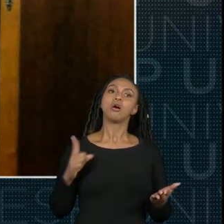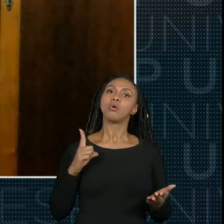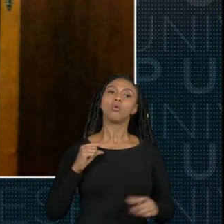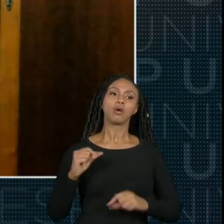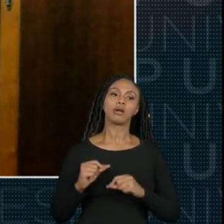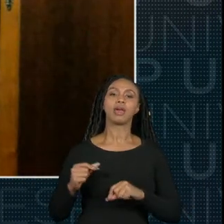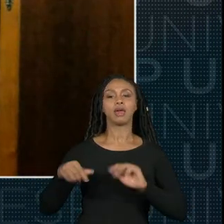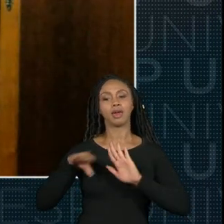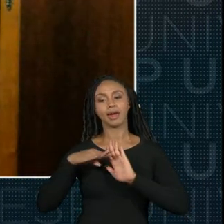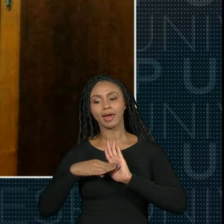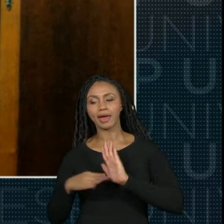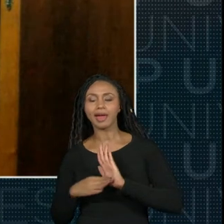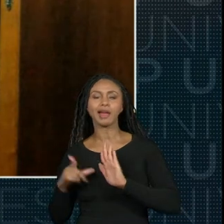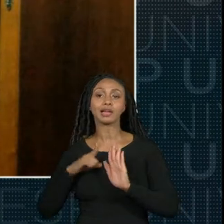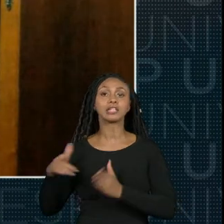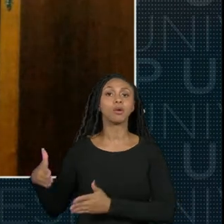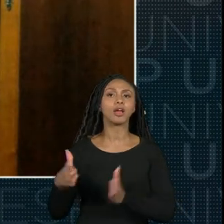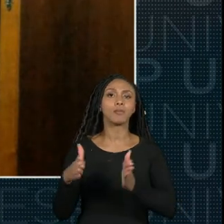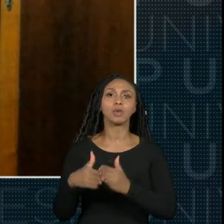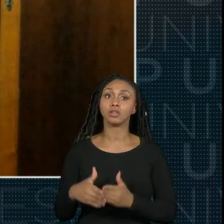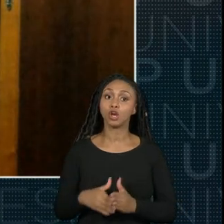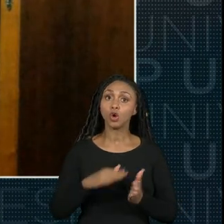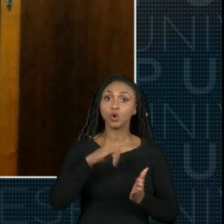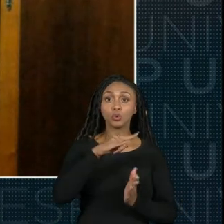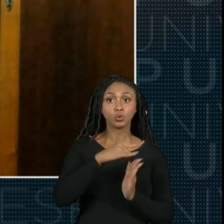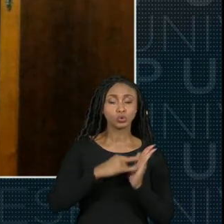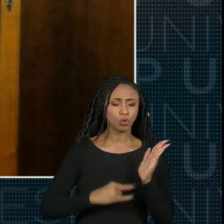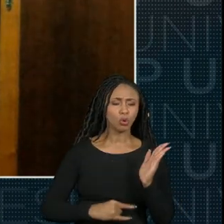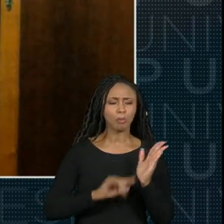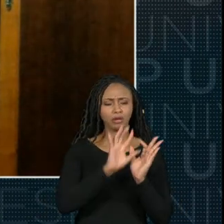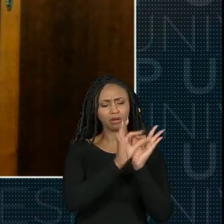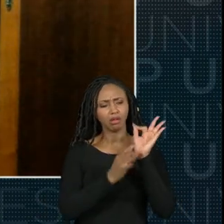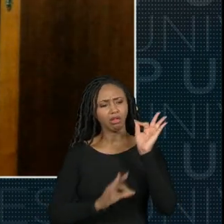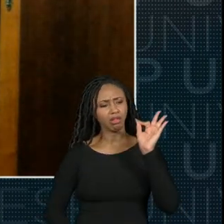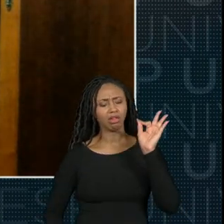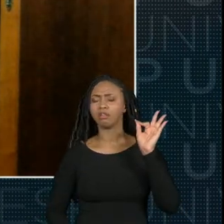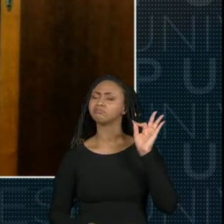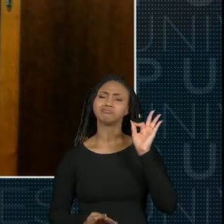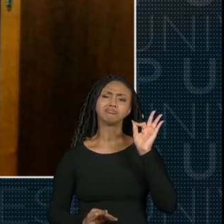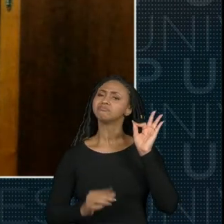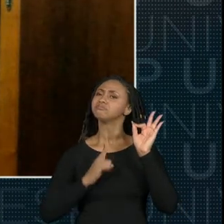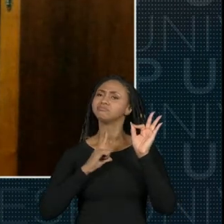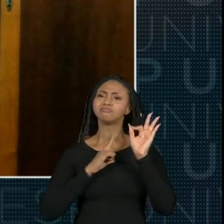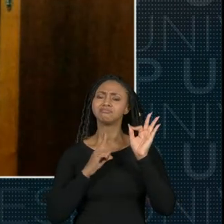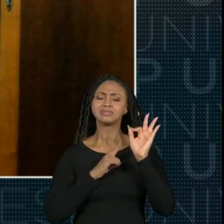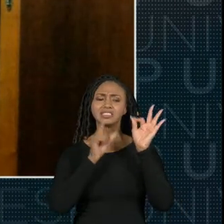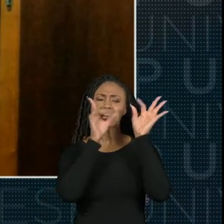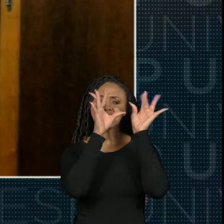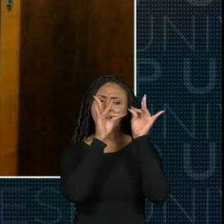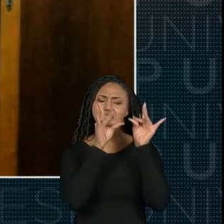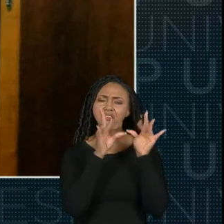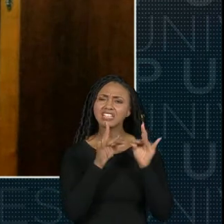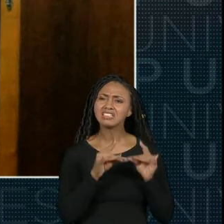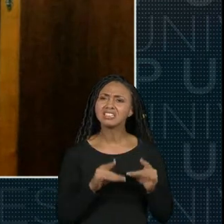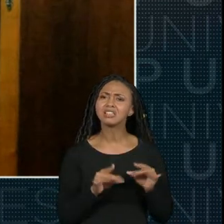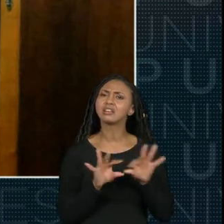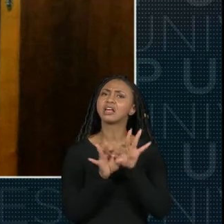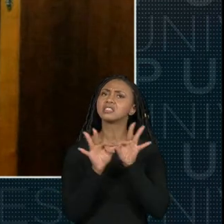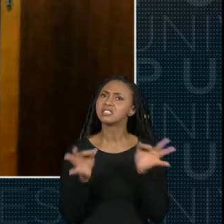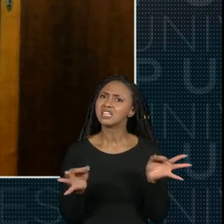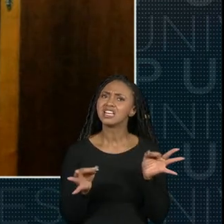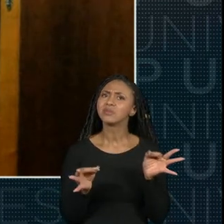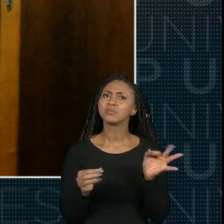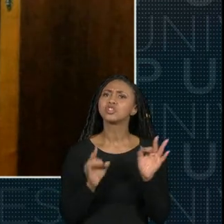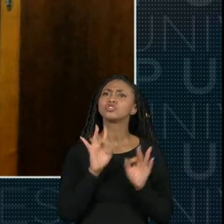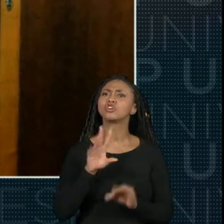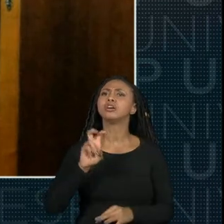regras a documentação não é uma documentação muito extensa está tudo descrito de forma bem objetiva o documento tem 5